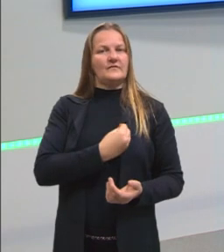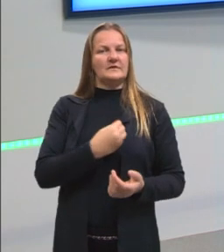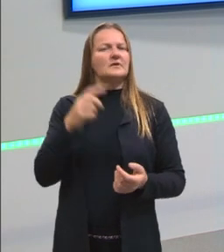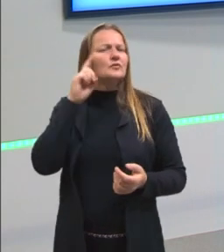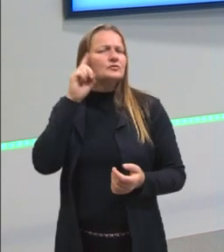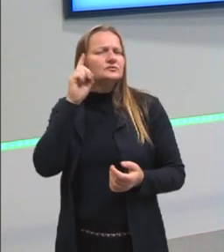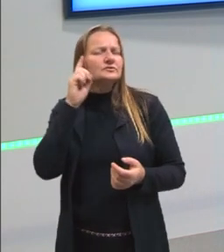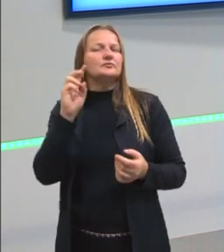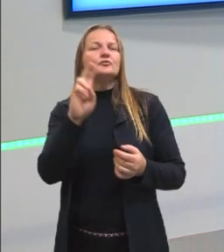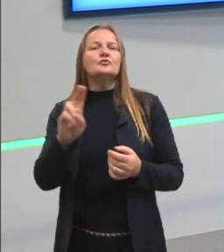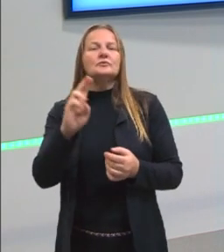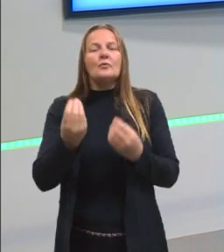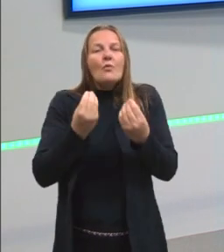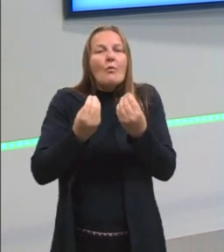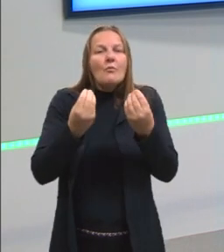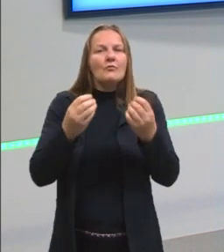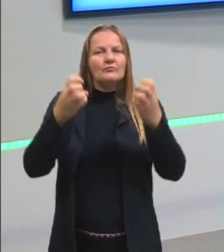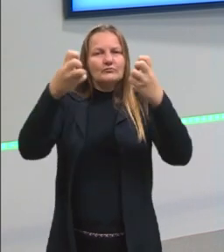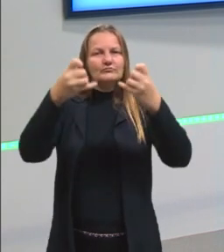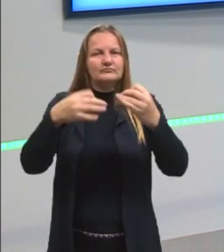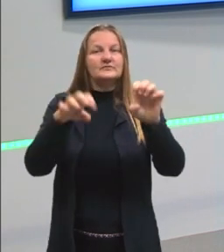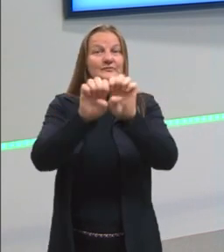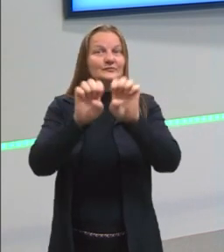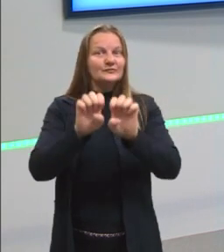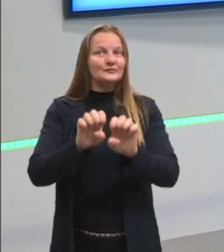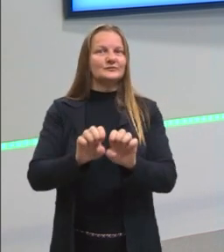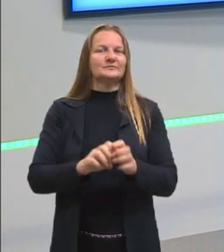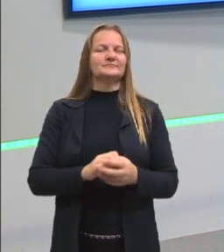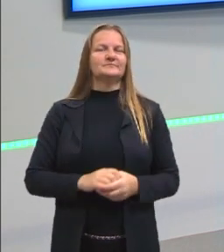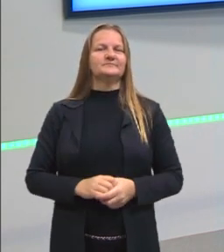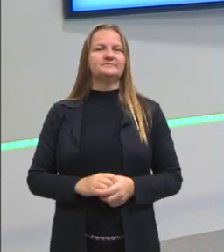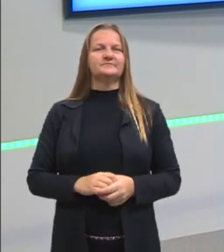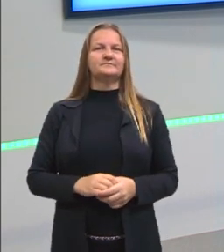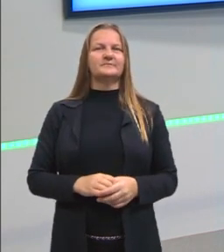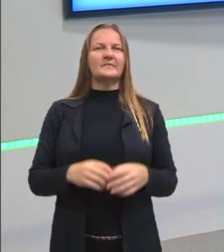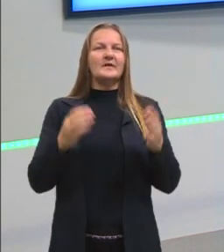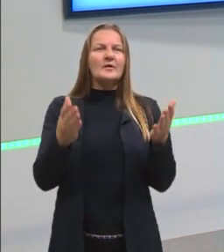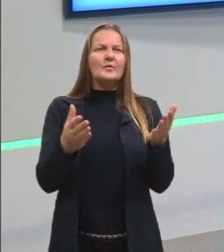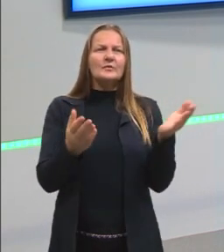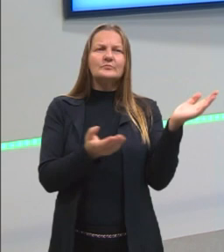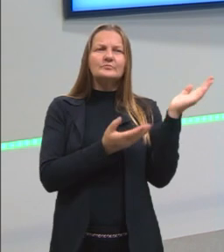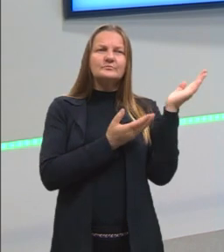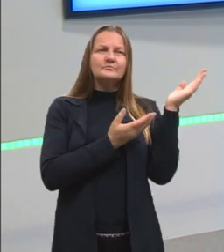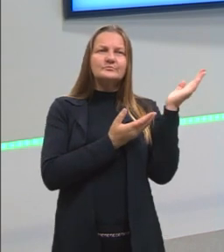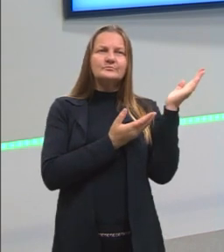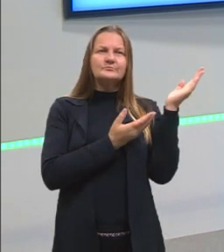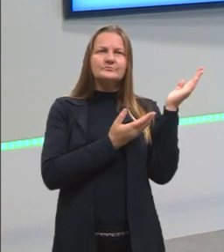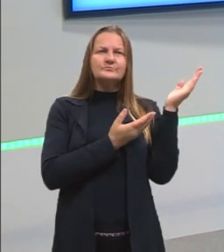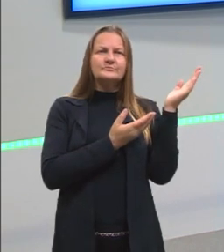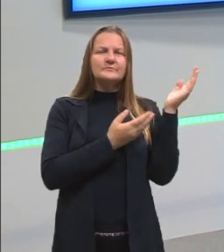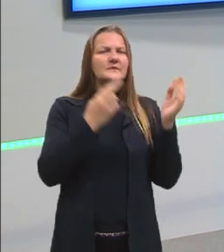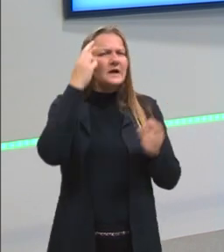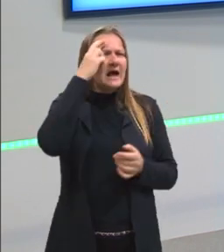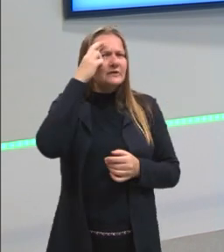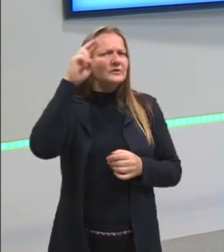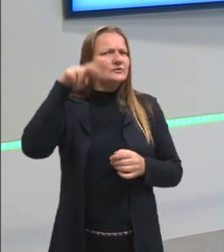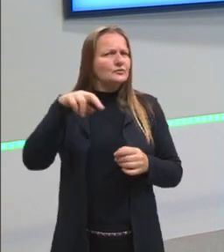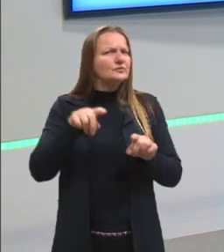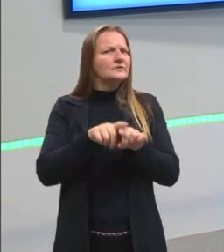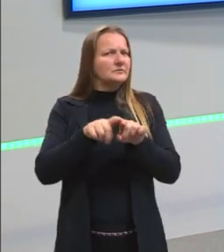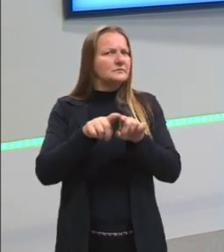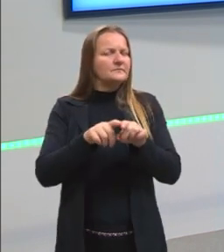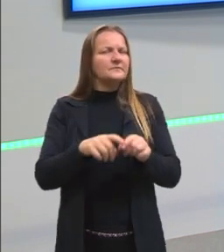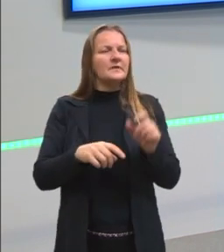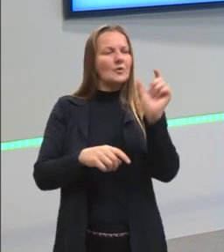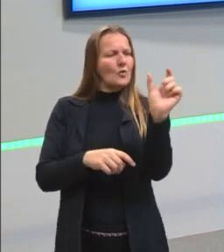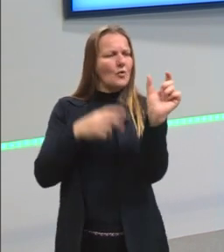alguma coisa que está sendo usada para um propósito. Aqui a gente vai seguir esse mesmo raciocínio. Quando a gente olhar para uma palavra